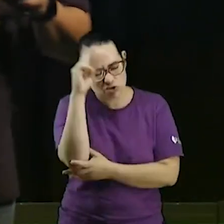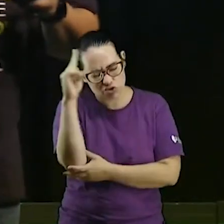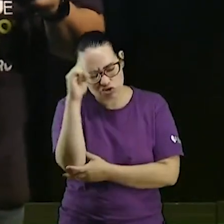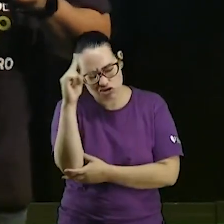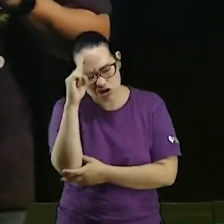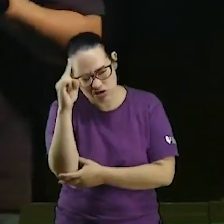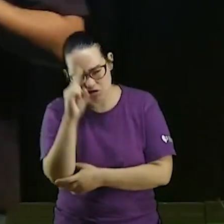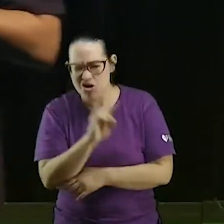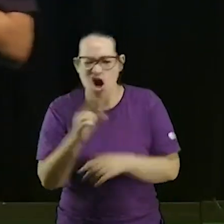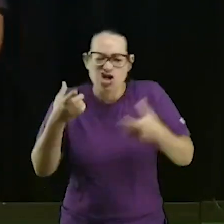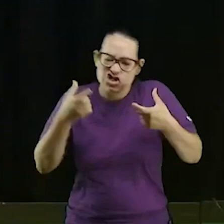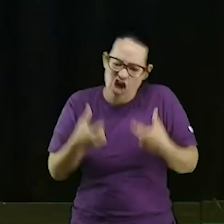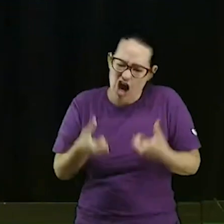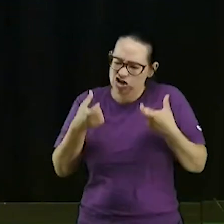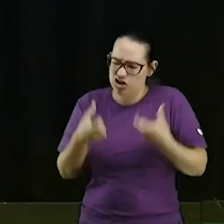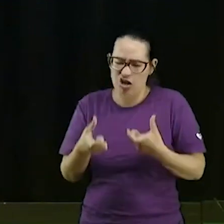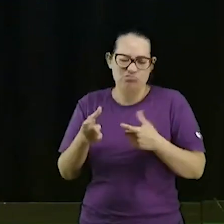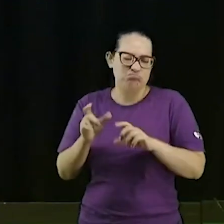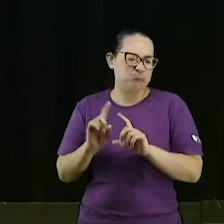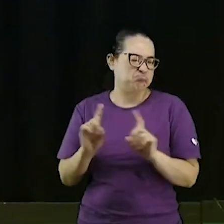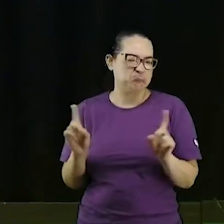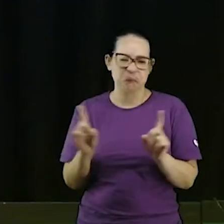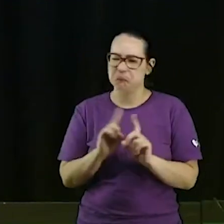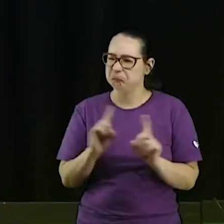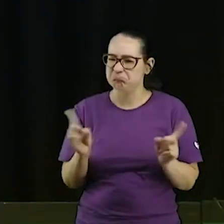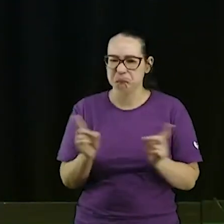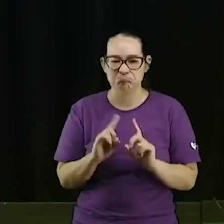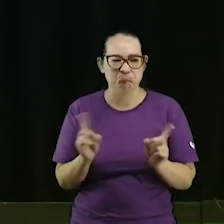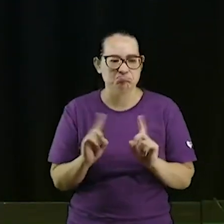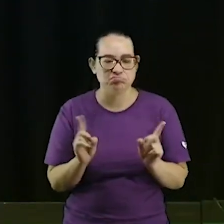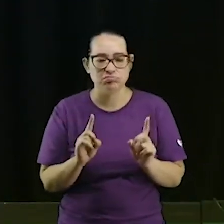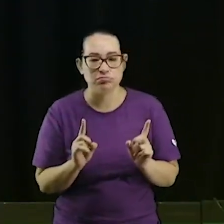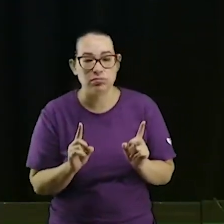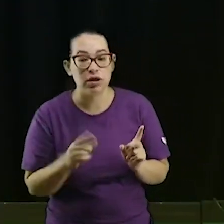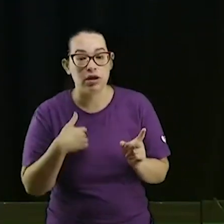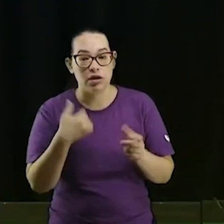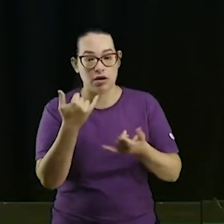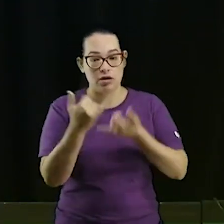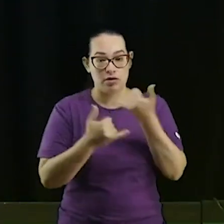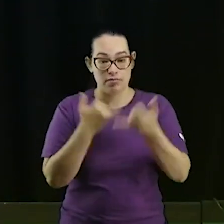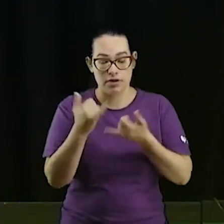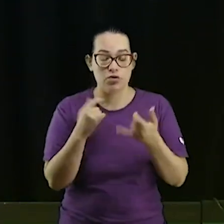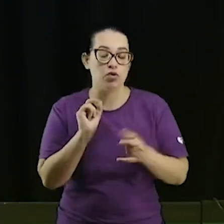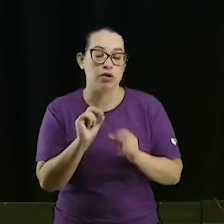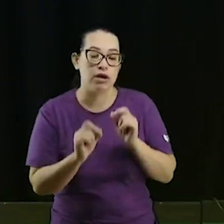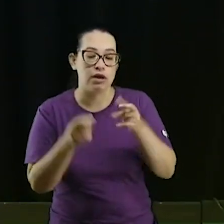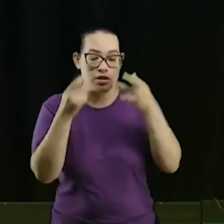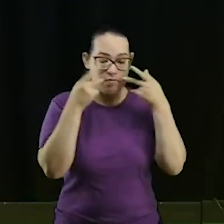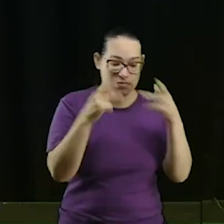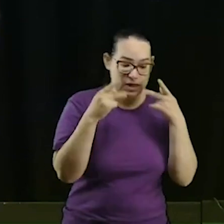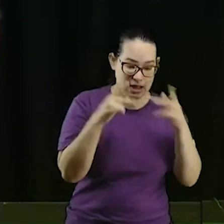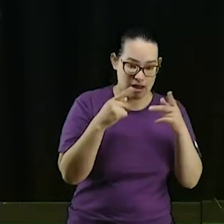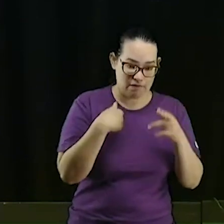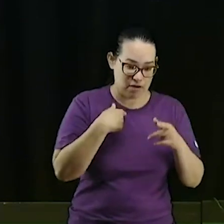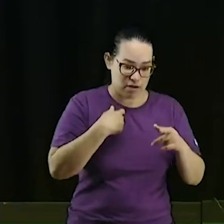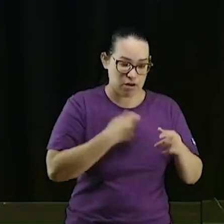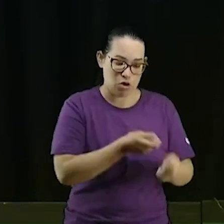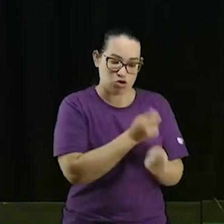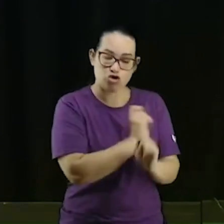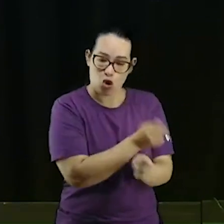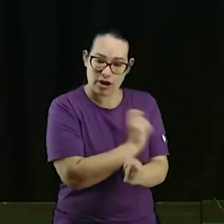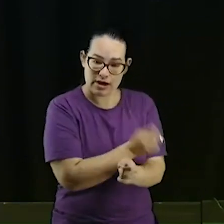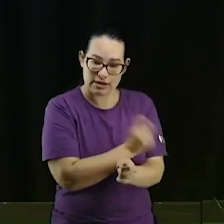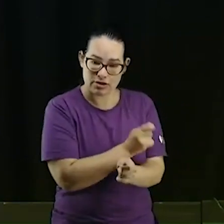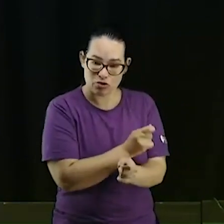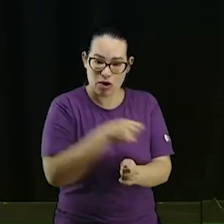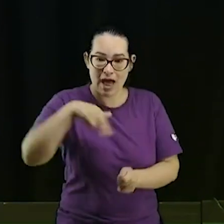chato xarope eu brinco que nos cultos eu pregava Arthur ficava na bateria Natália